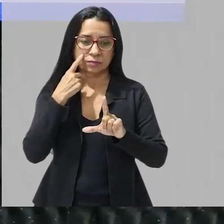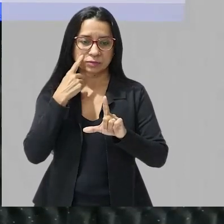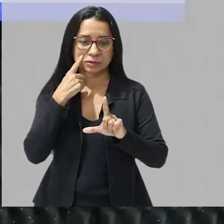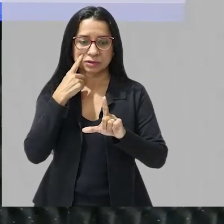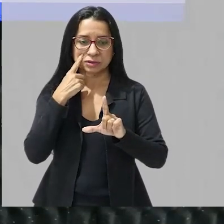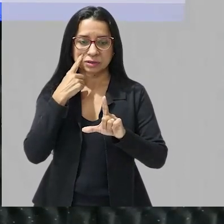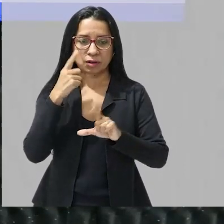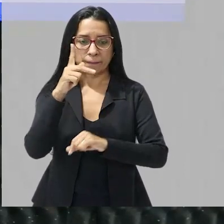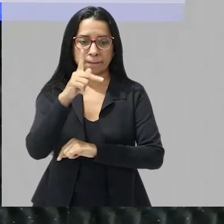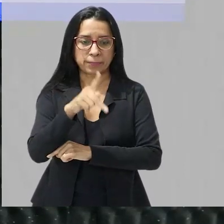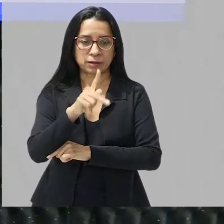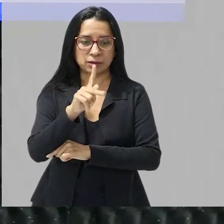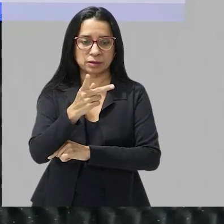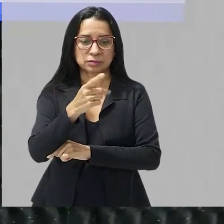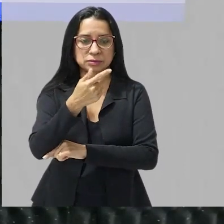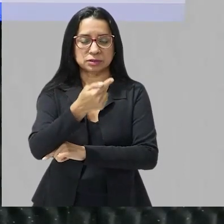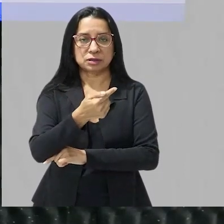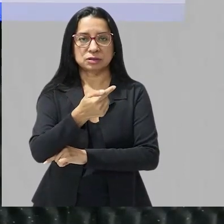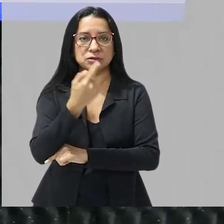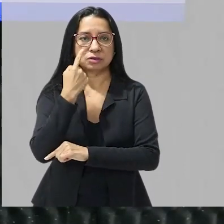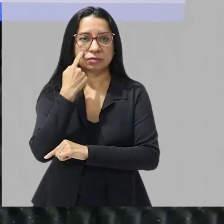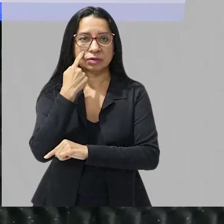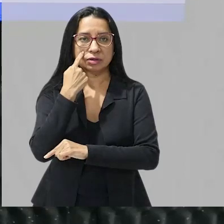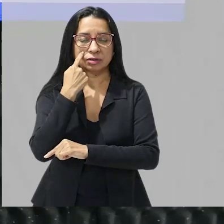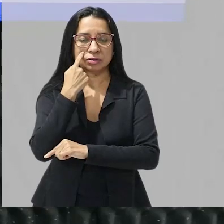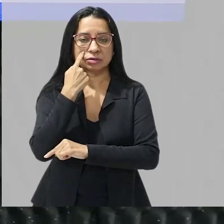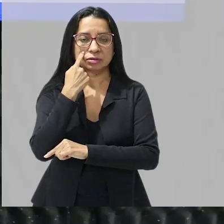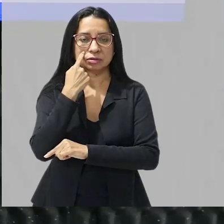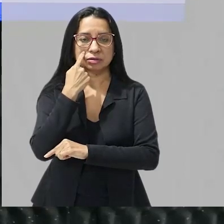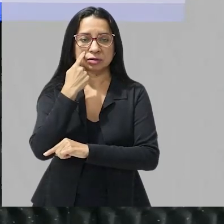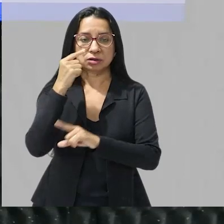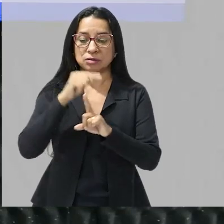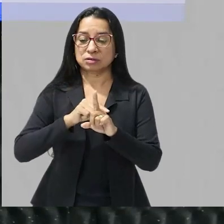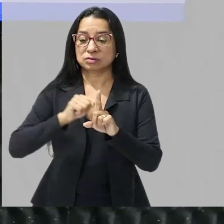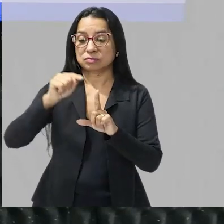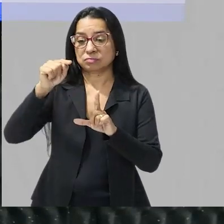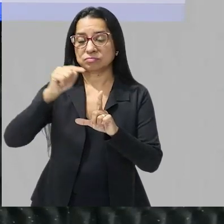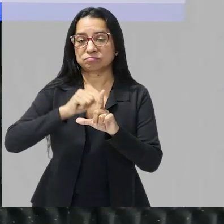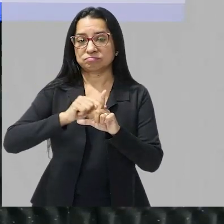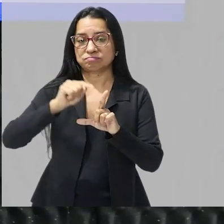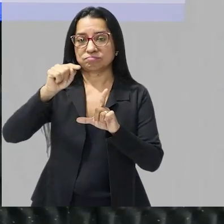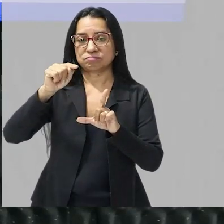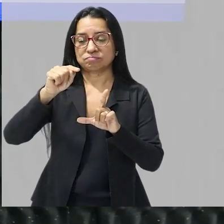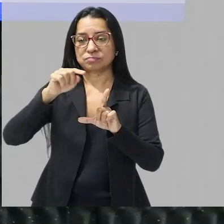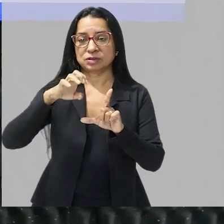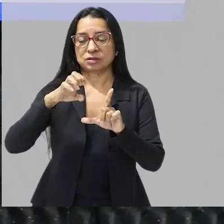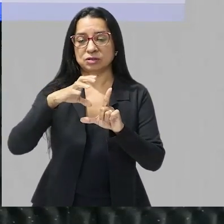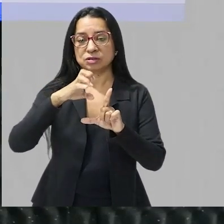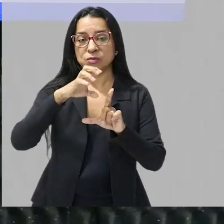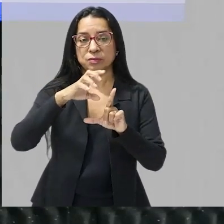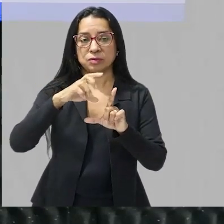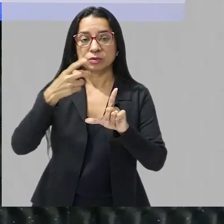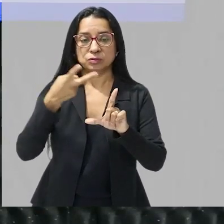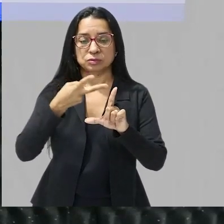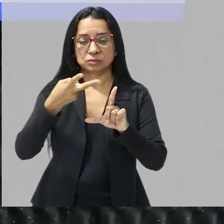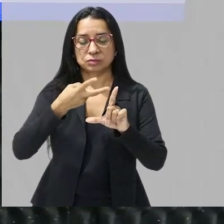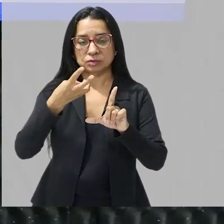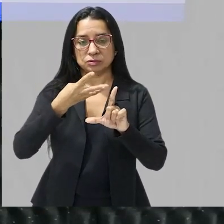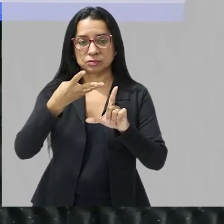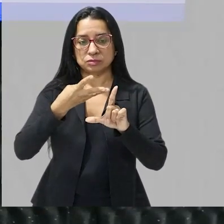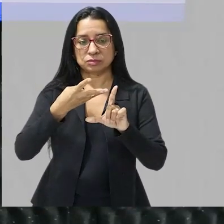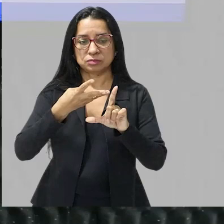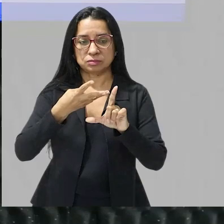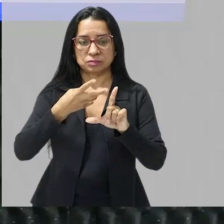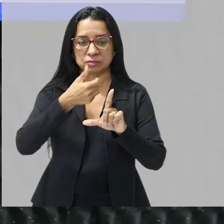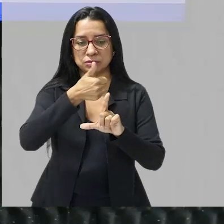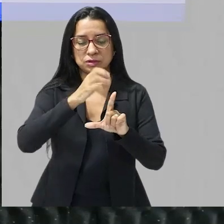eu tava no pH 7 veja a atividade da enzima tava lá em cima tá nas três situações na temperatura de 10